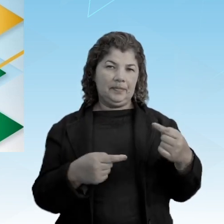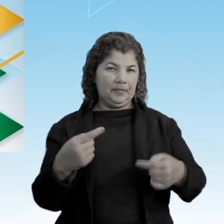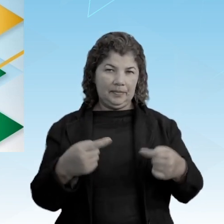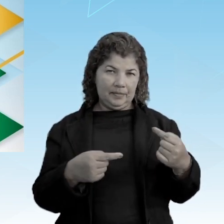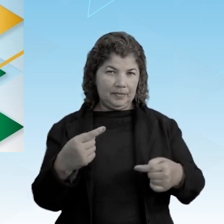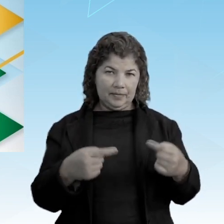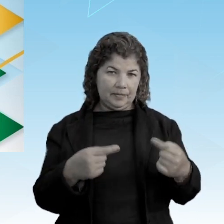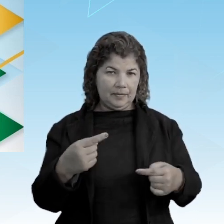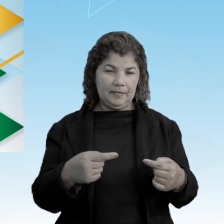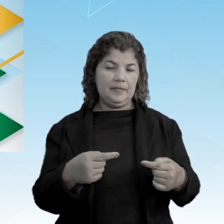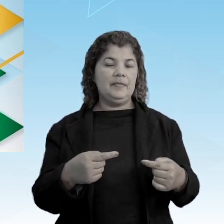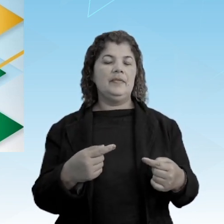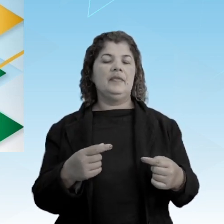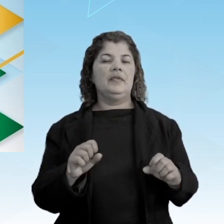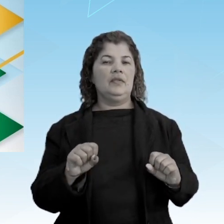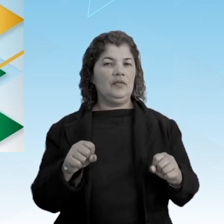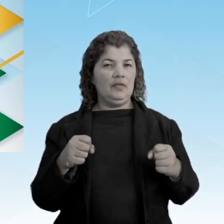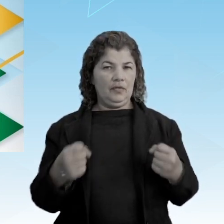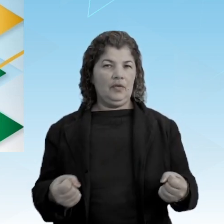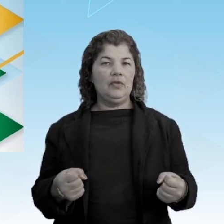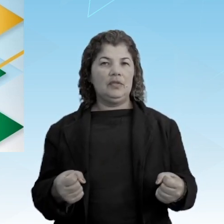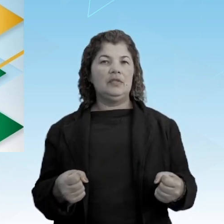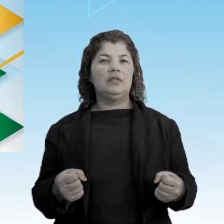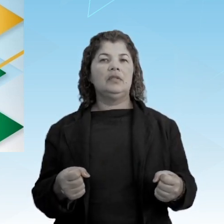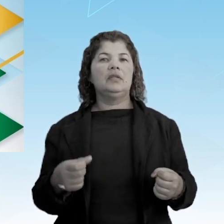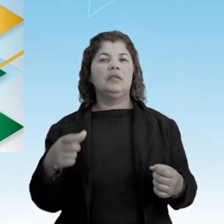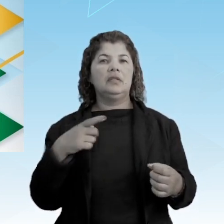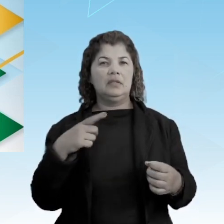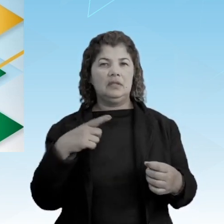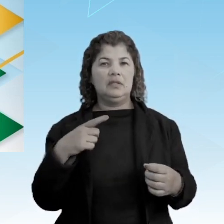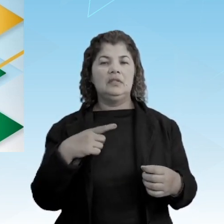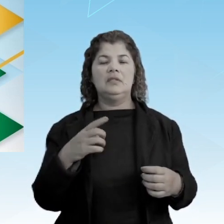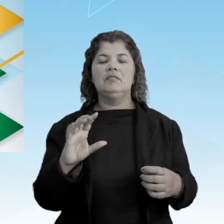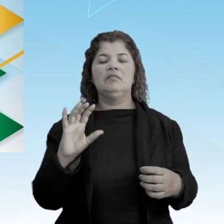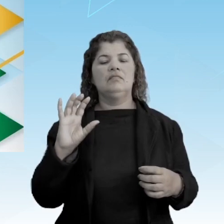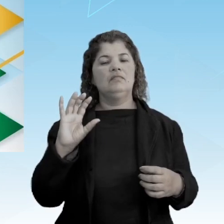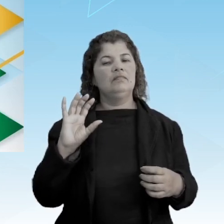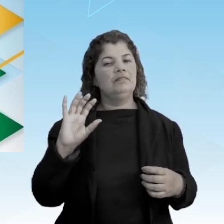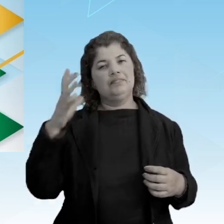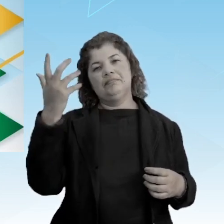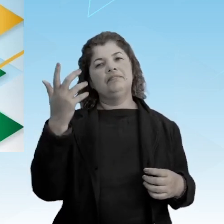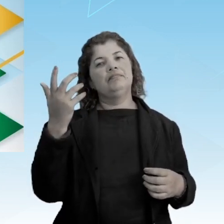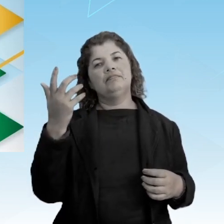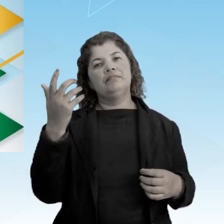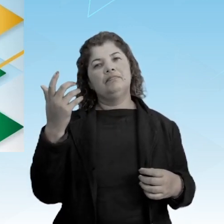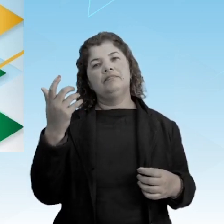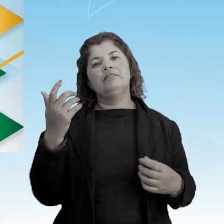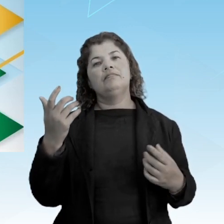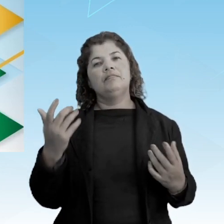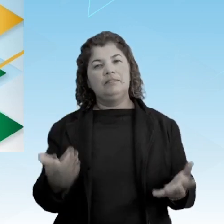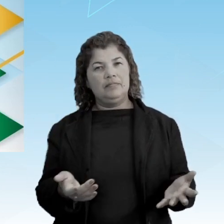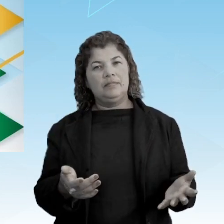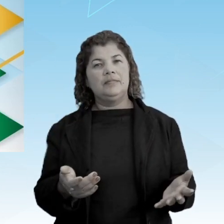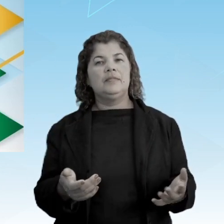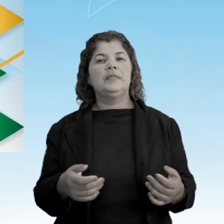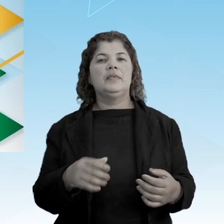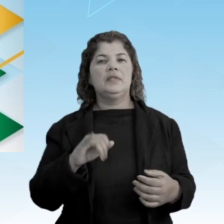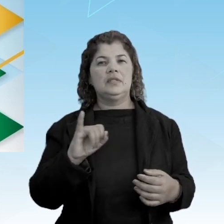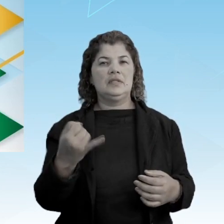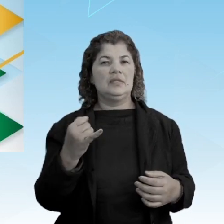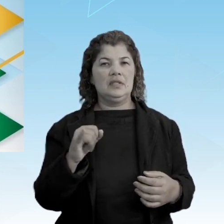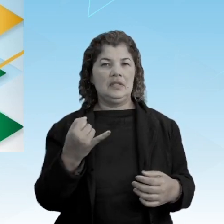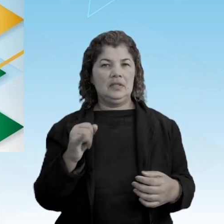essas duas forças políticas teve momentos decisivos. Decisivos. Então, em janeiro,